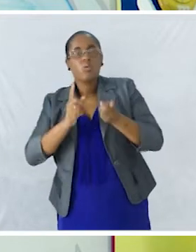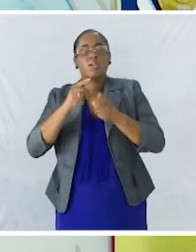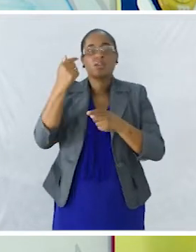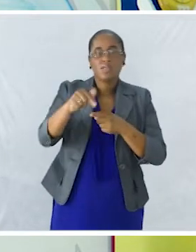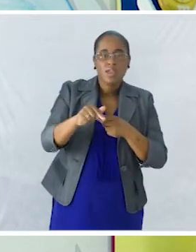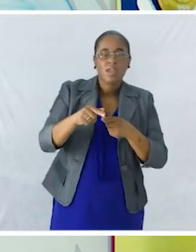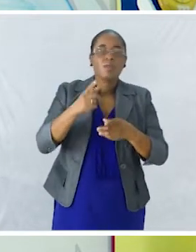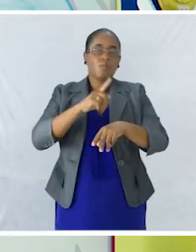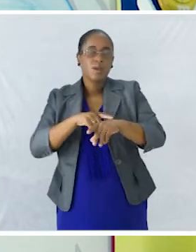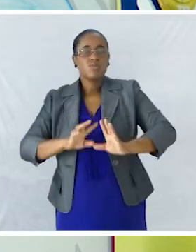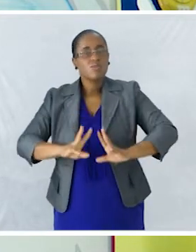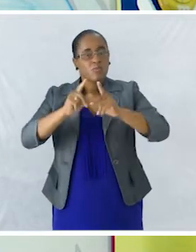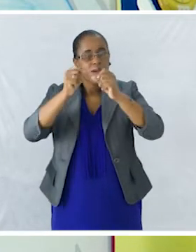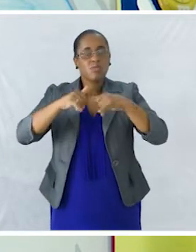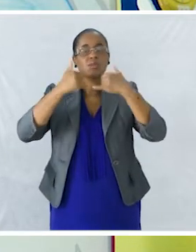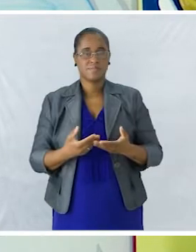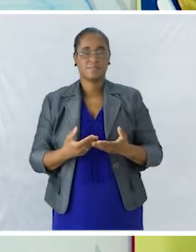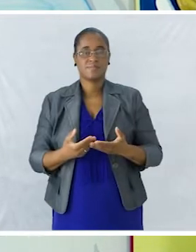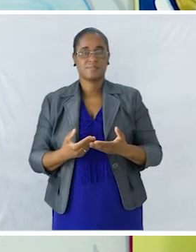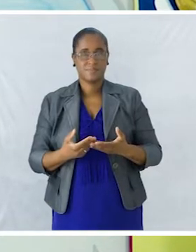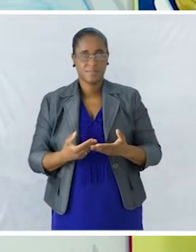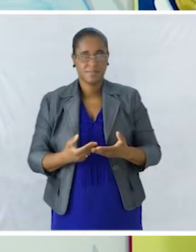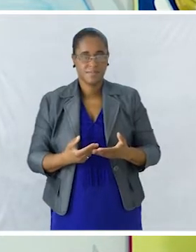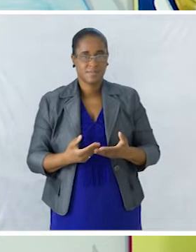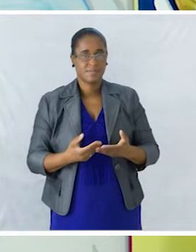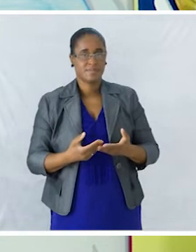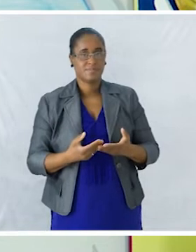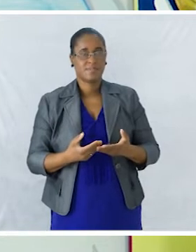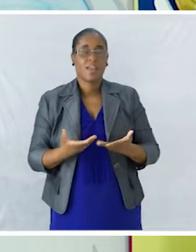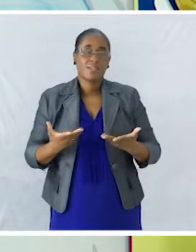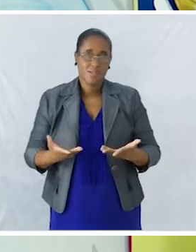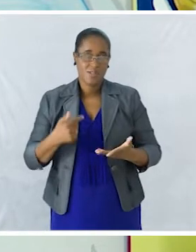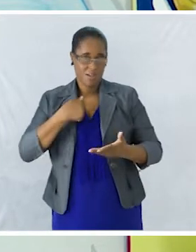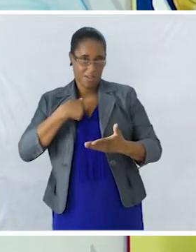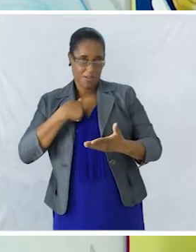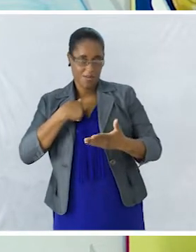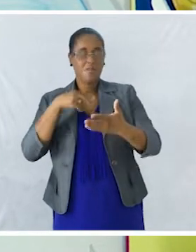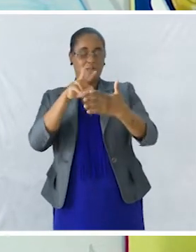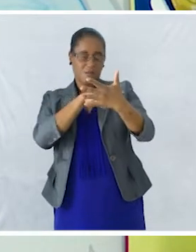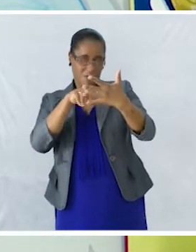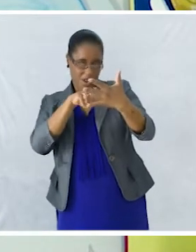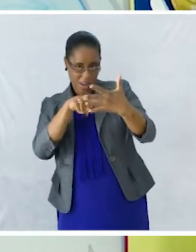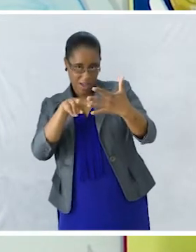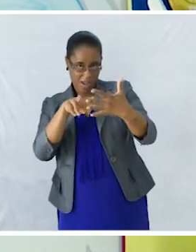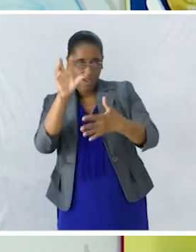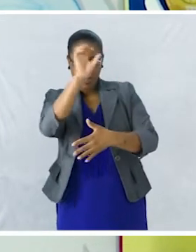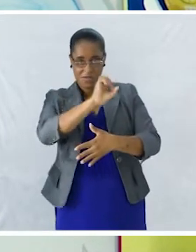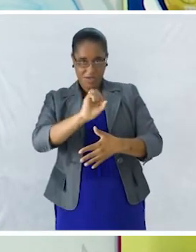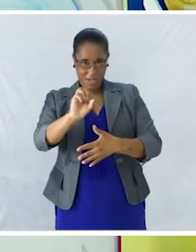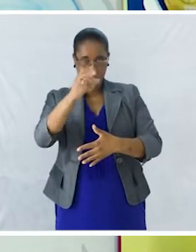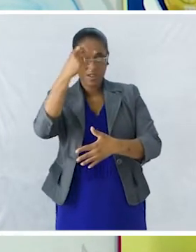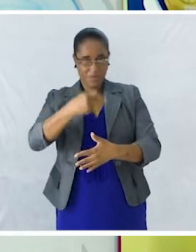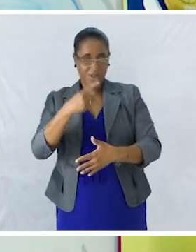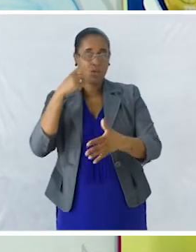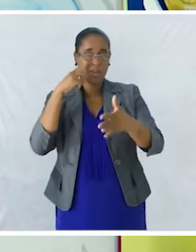E depois a conclusão Então vamos lá Então eu vou ler Eu vou ler Vocês vão ficar com atenção